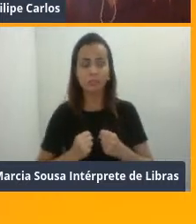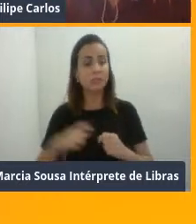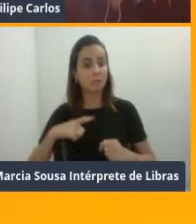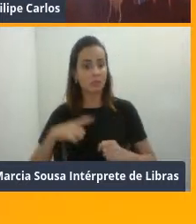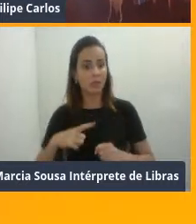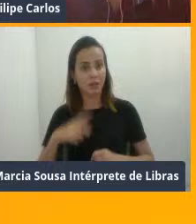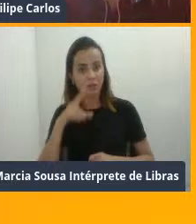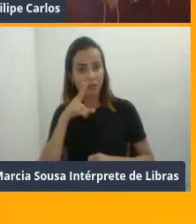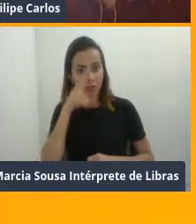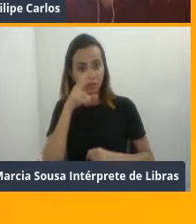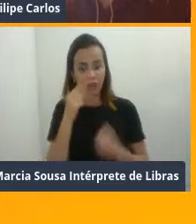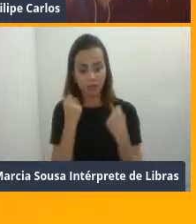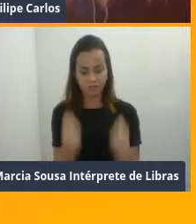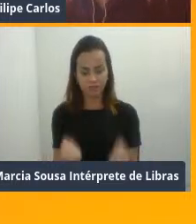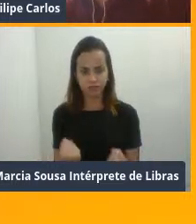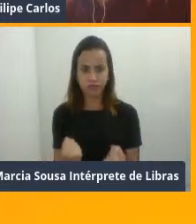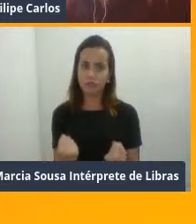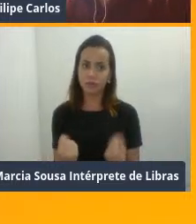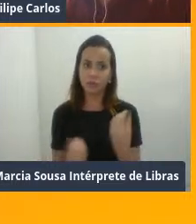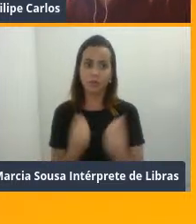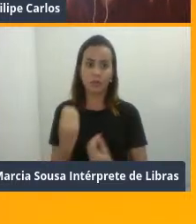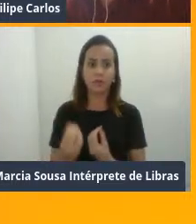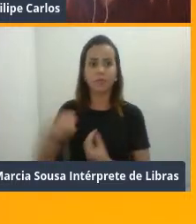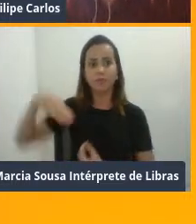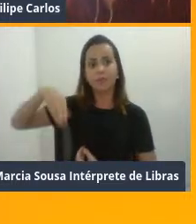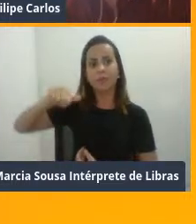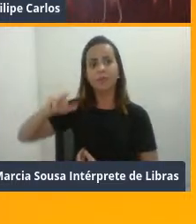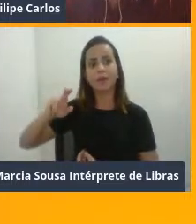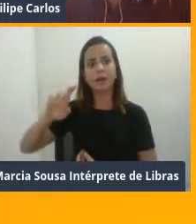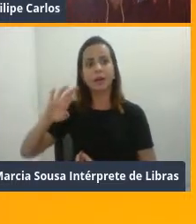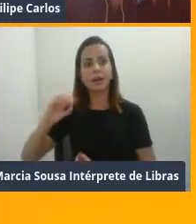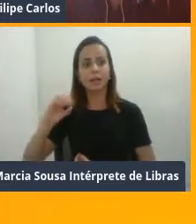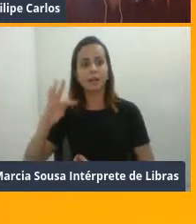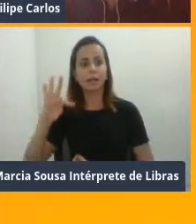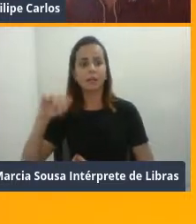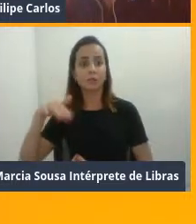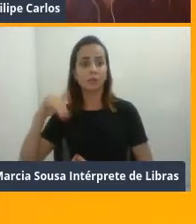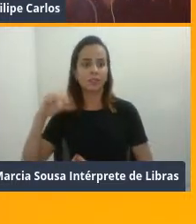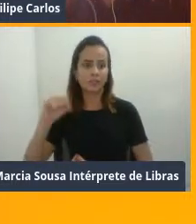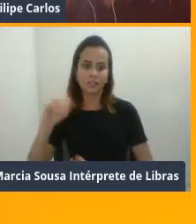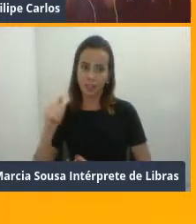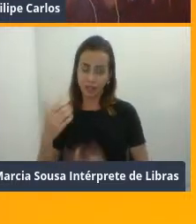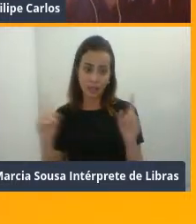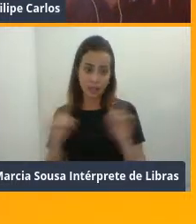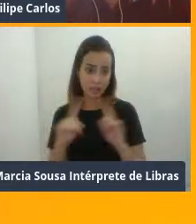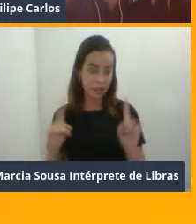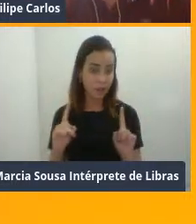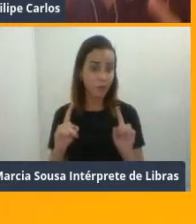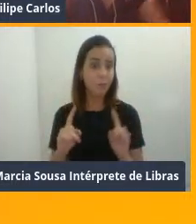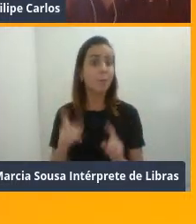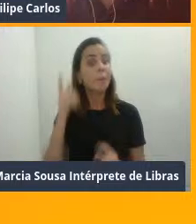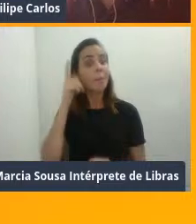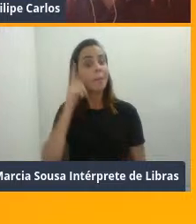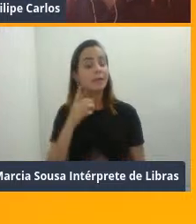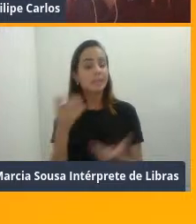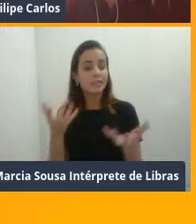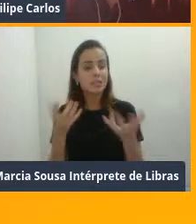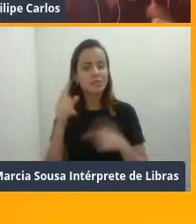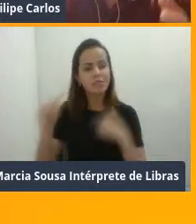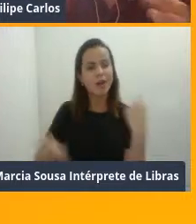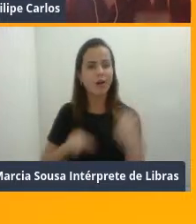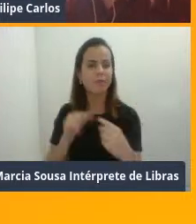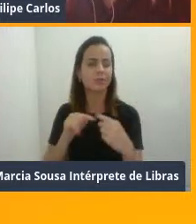como um maratonista. Nós não somos fortes como um halterofilista. Mas, a gente quer, o nosso objetivo